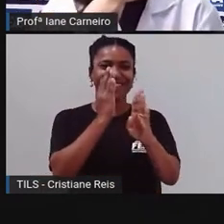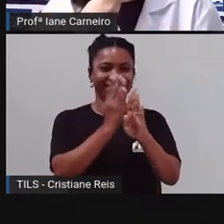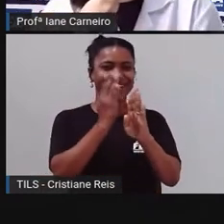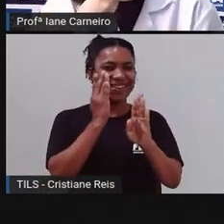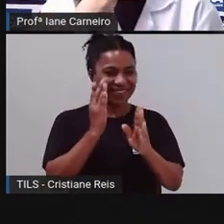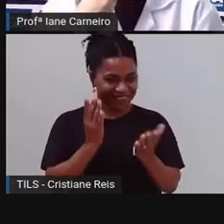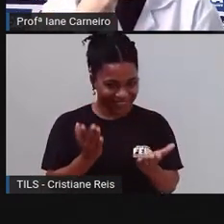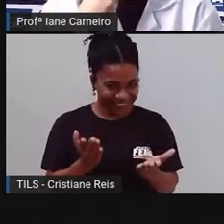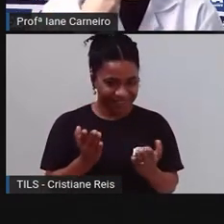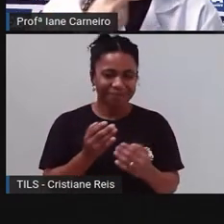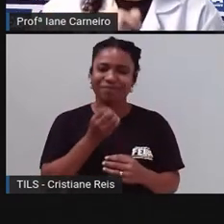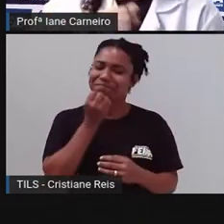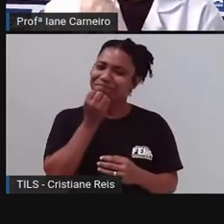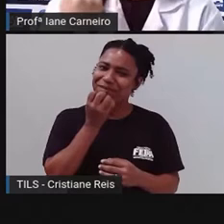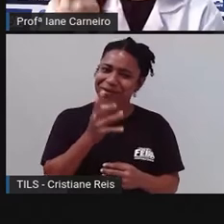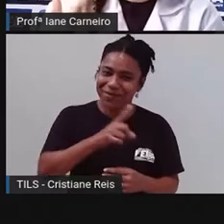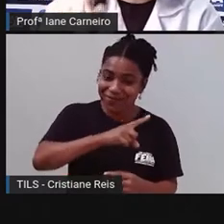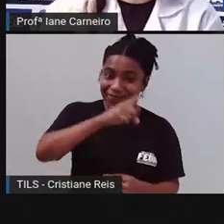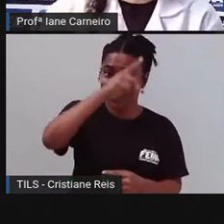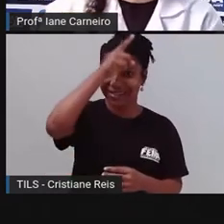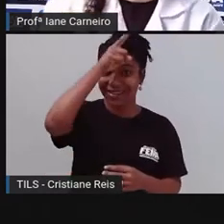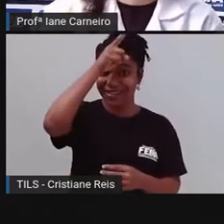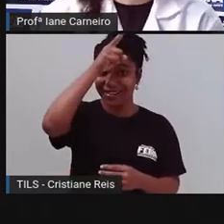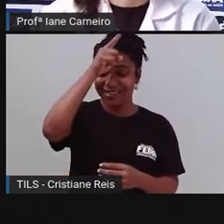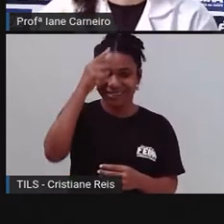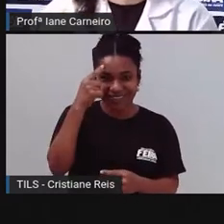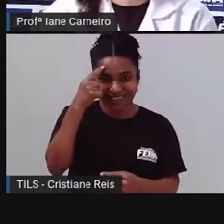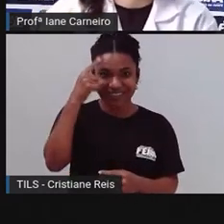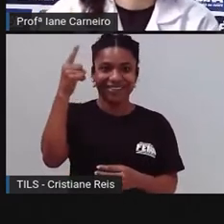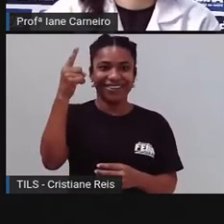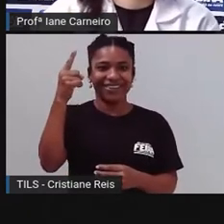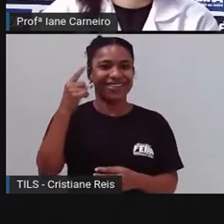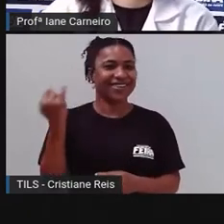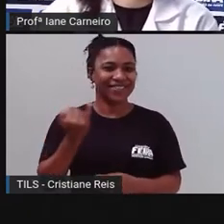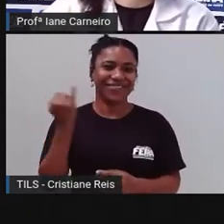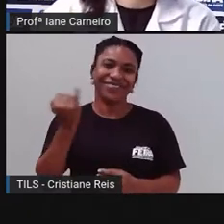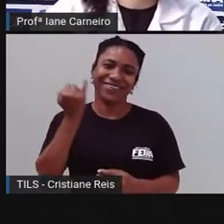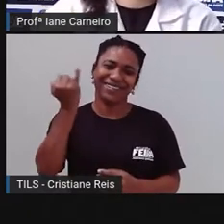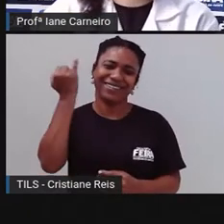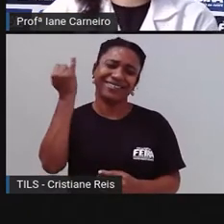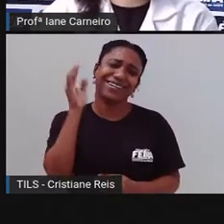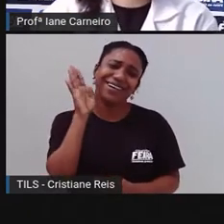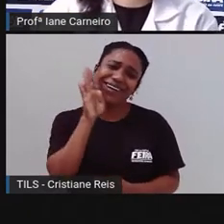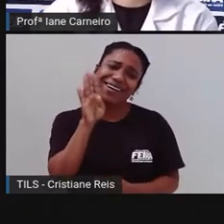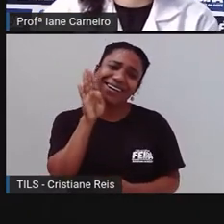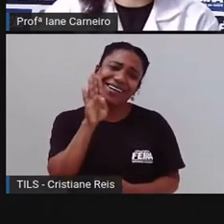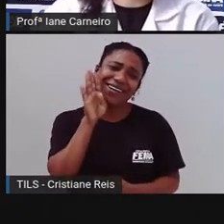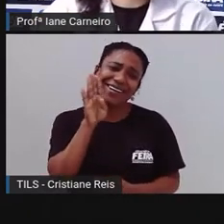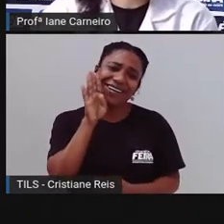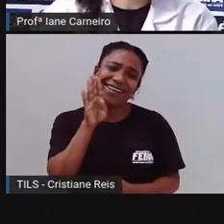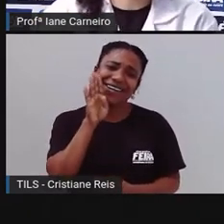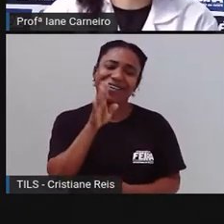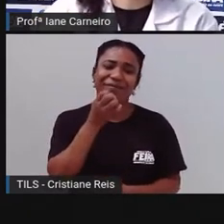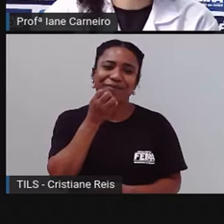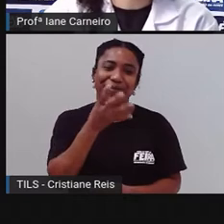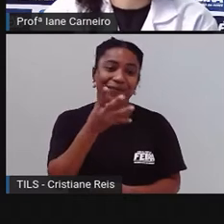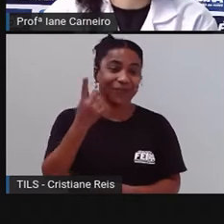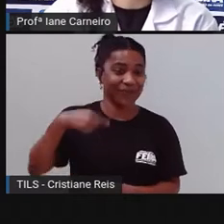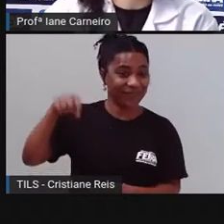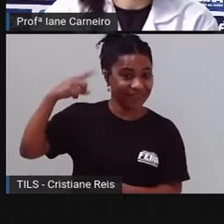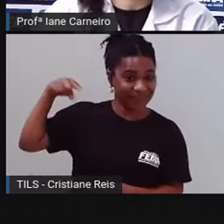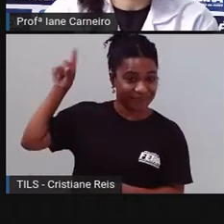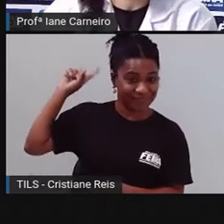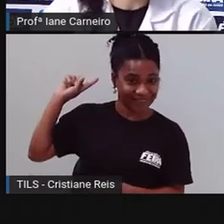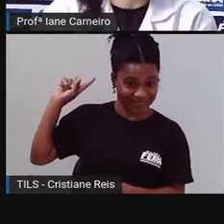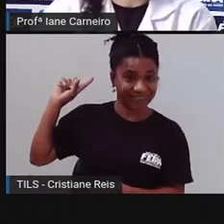adivinha? É tão legal, né? A Pró já conversou com vocês que é muito legal. Às vezes a gente, a Pró brincava muito quando